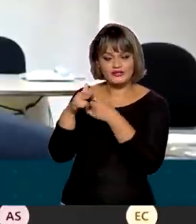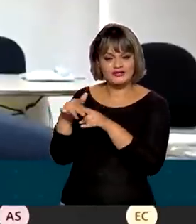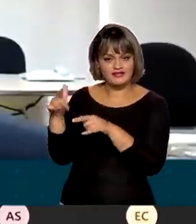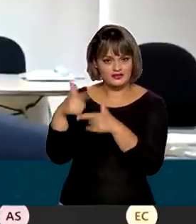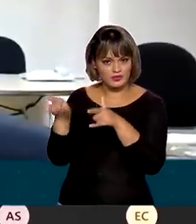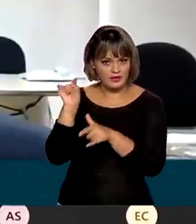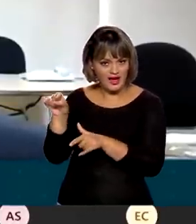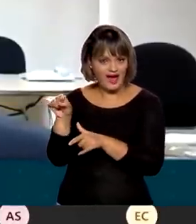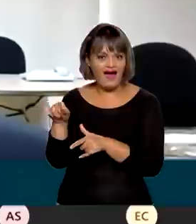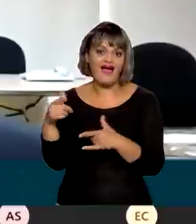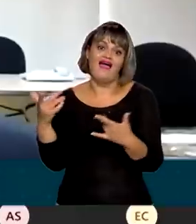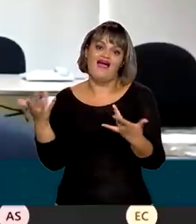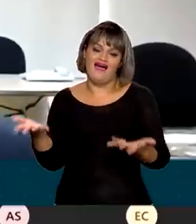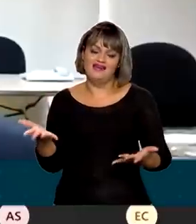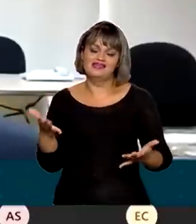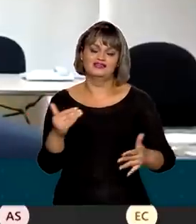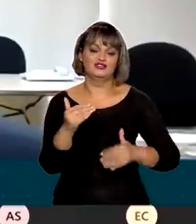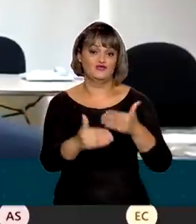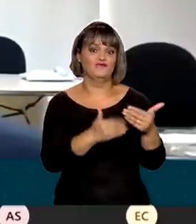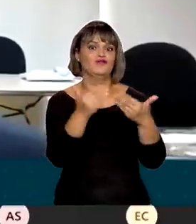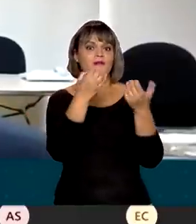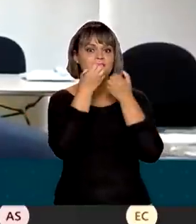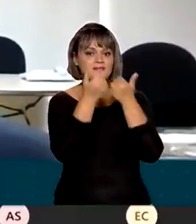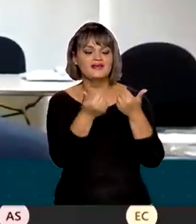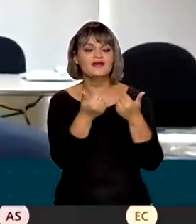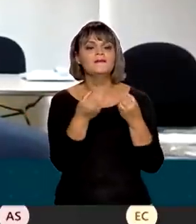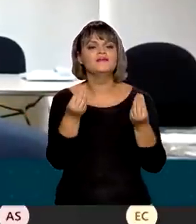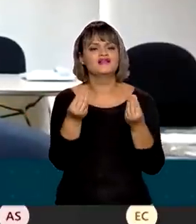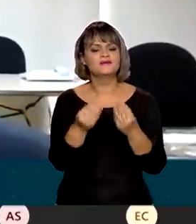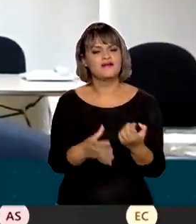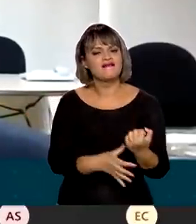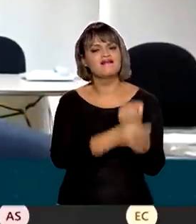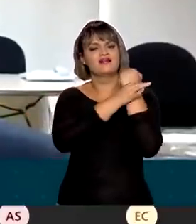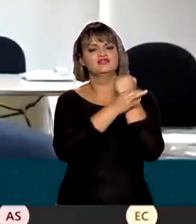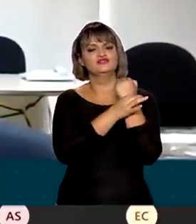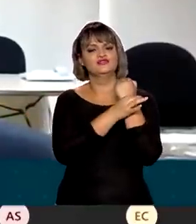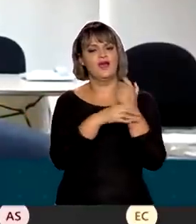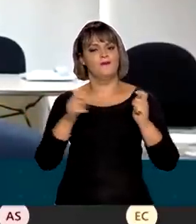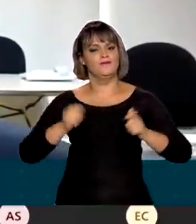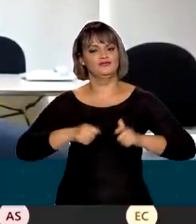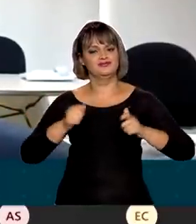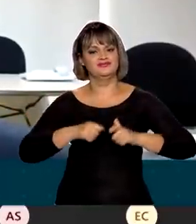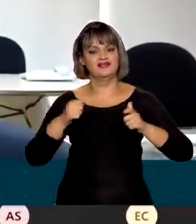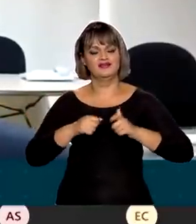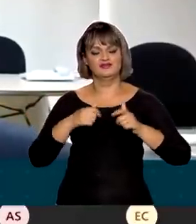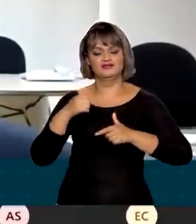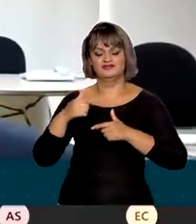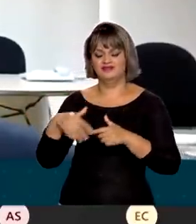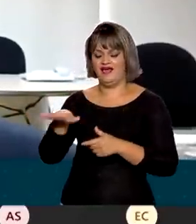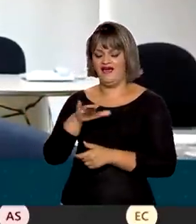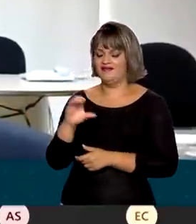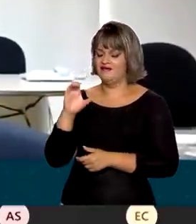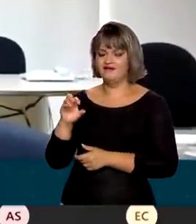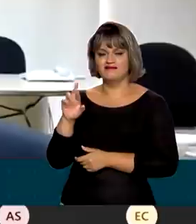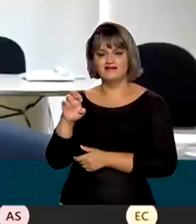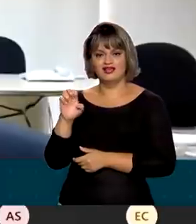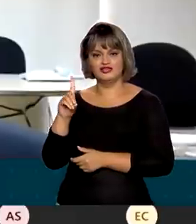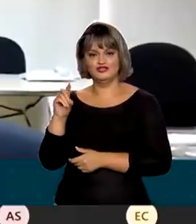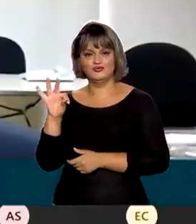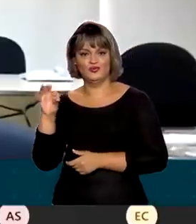nós estamos dando um passo fundamental para assegurar a plena potência do canal de crédito e